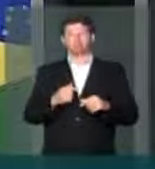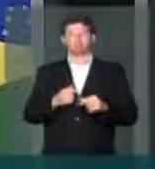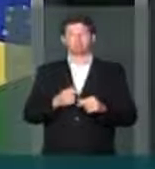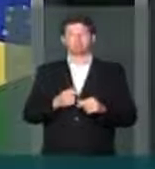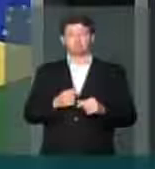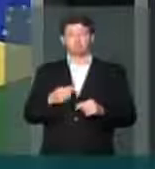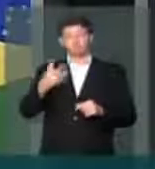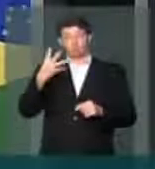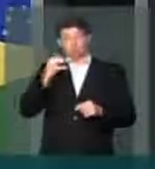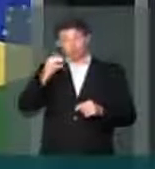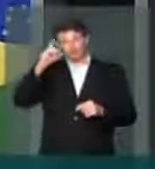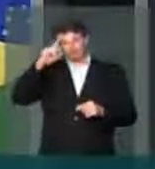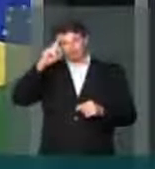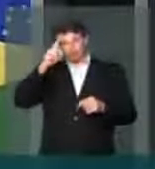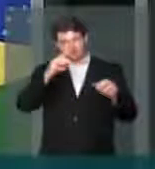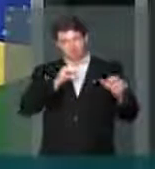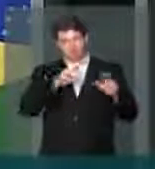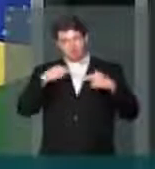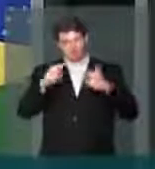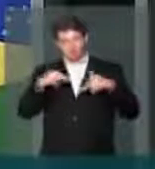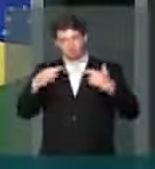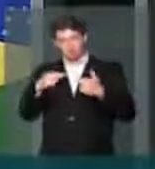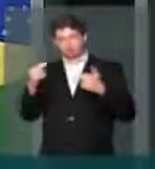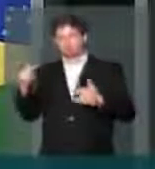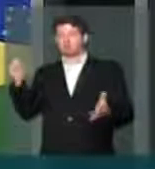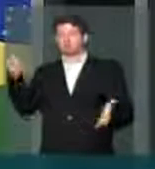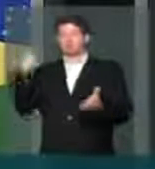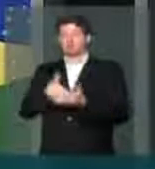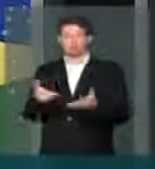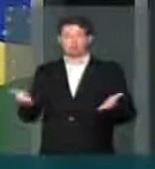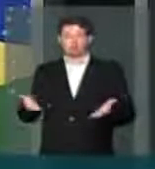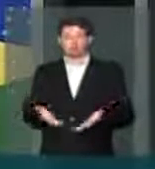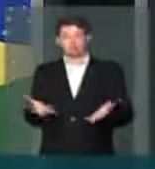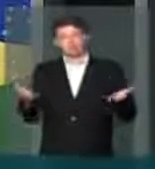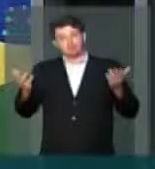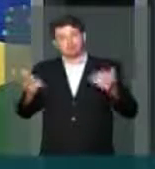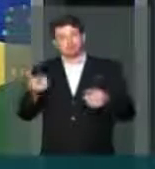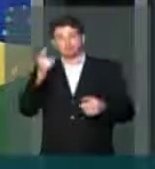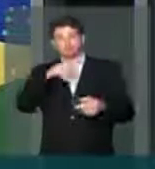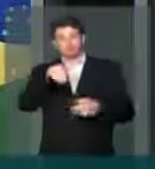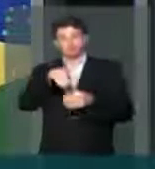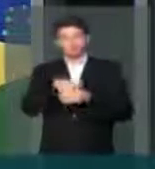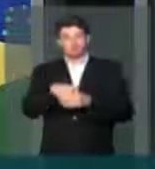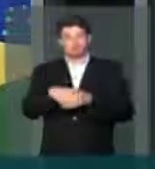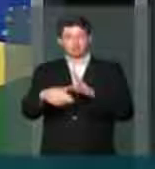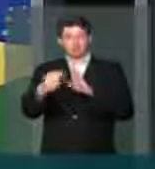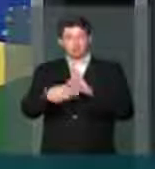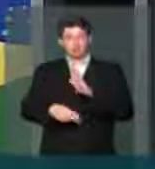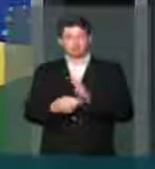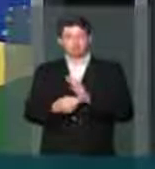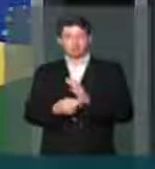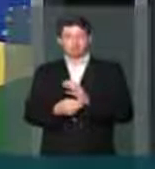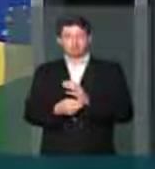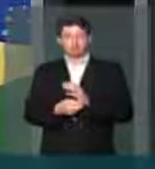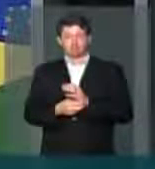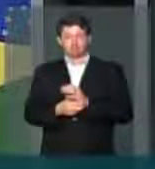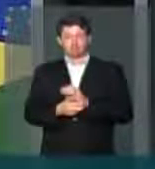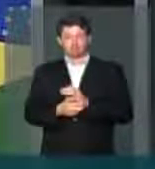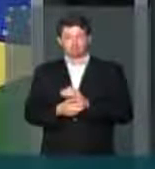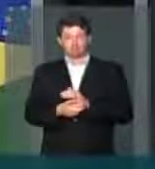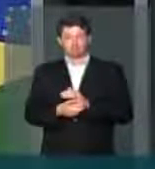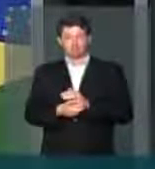sessões para, enfim, chegar hoje aqui para votarmos o relatório. E